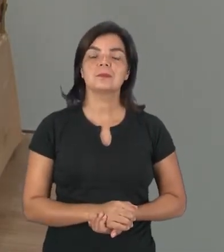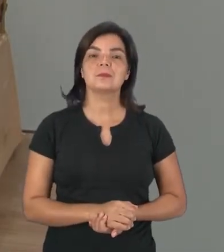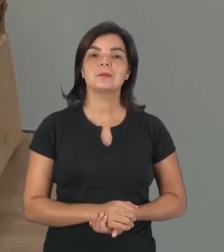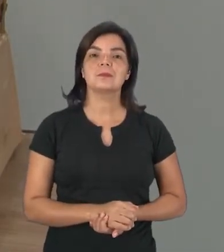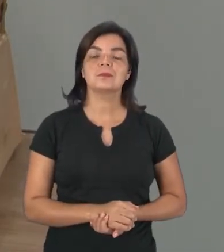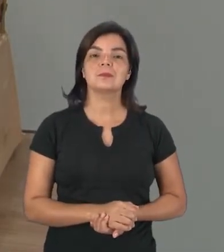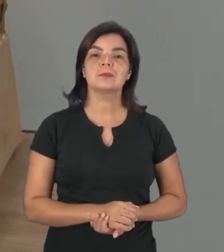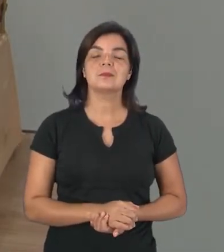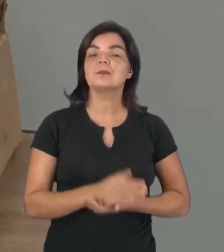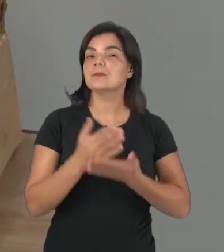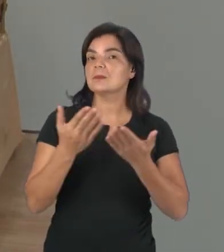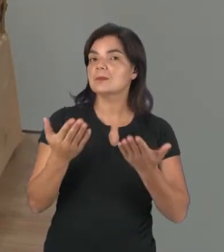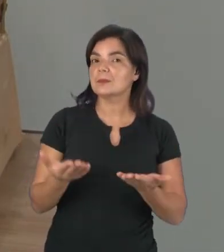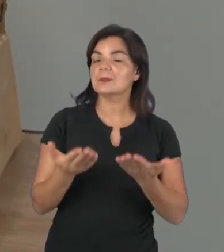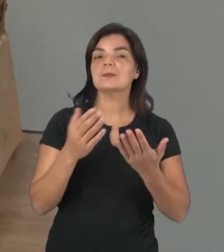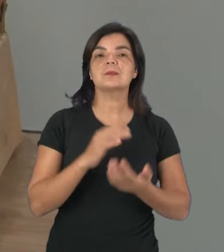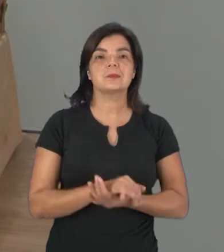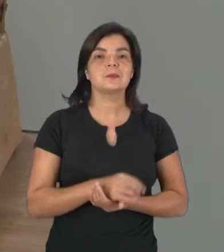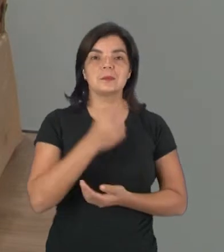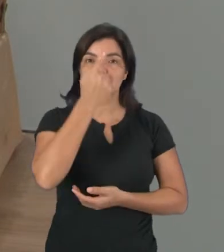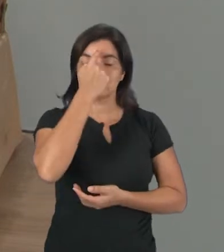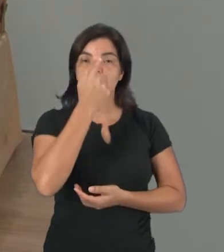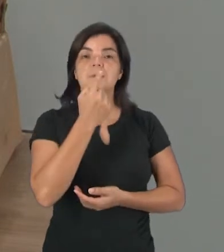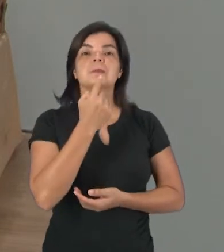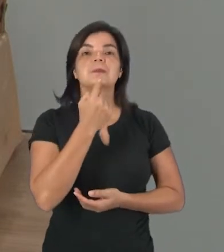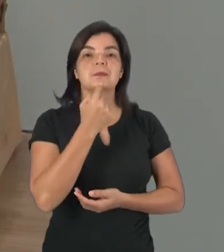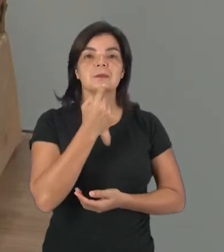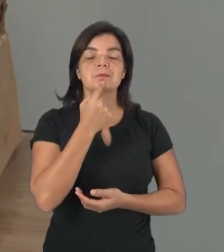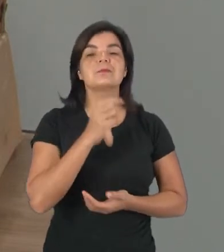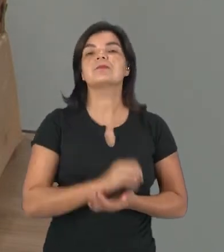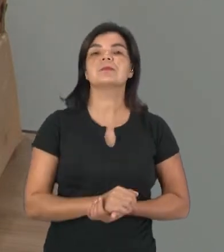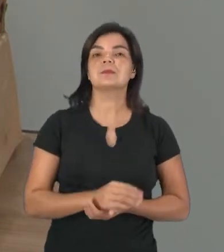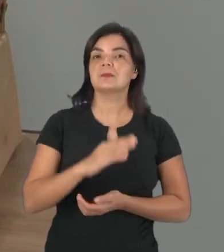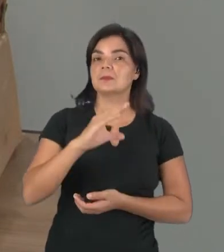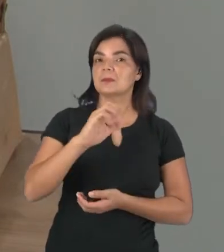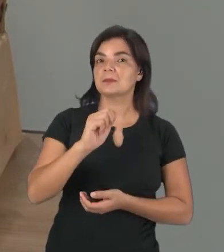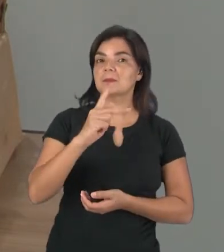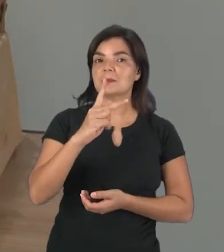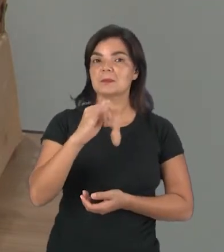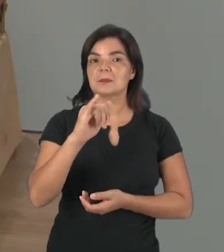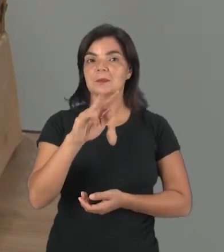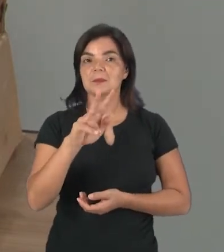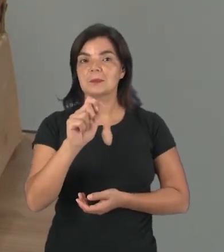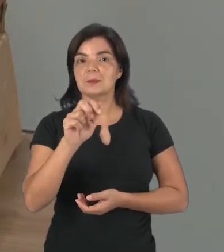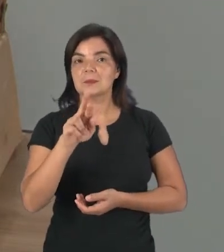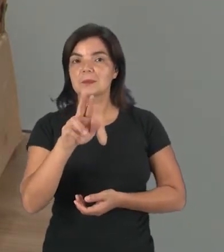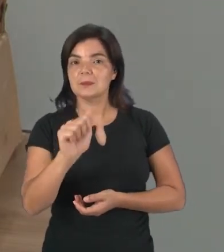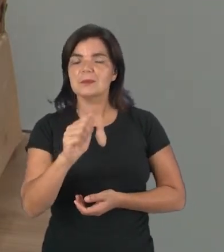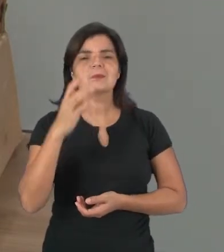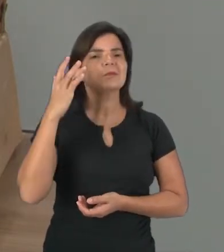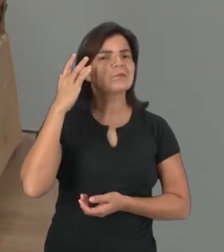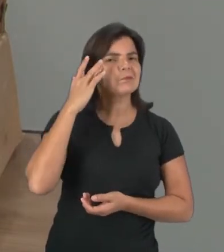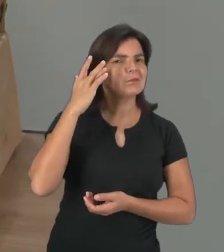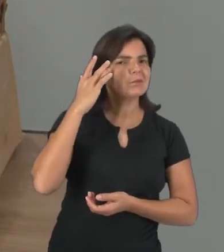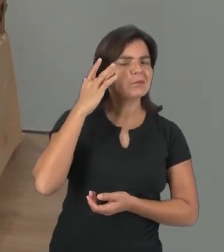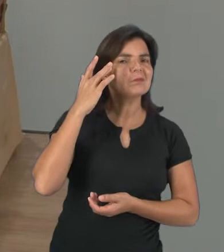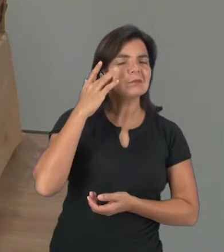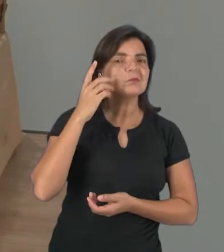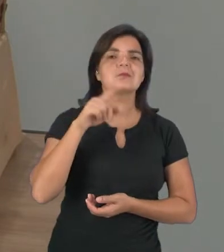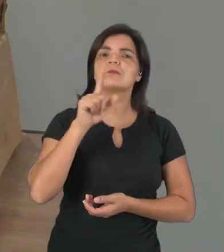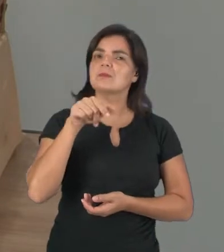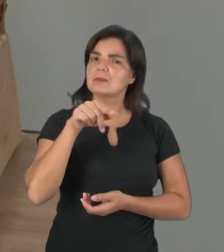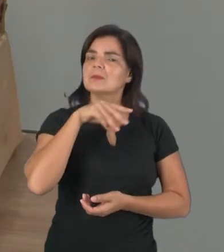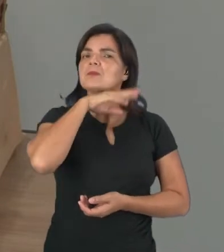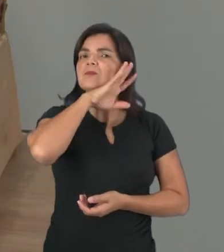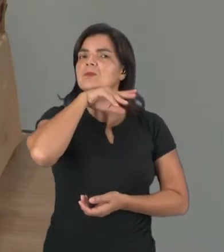Este animal aqui, nesta imagem, é de uma capivara. Isso mesmo. Será que a capivara é um